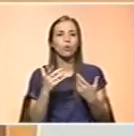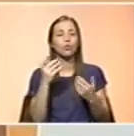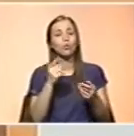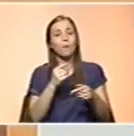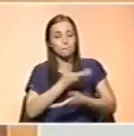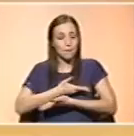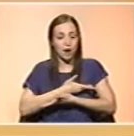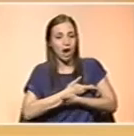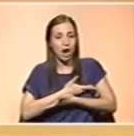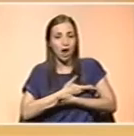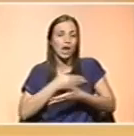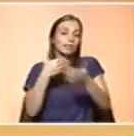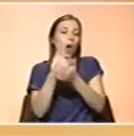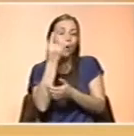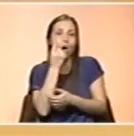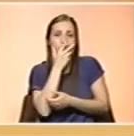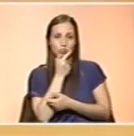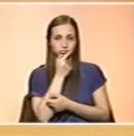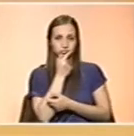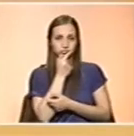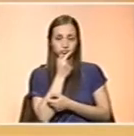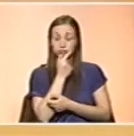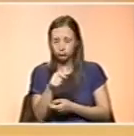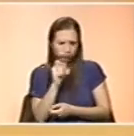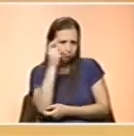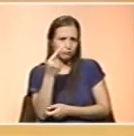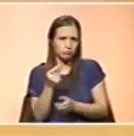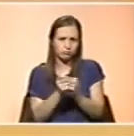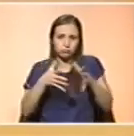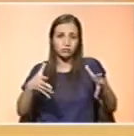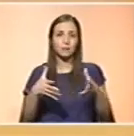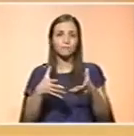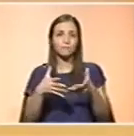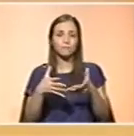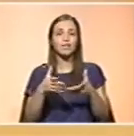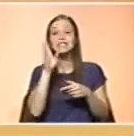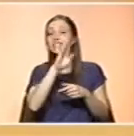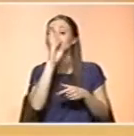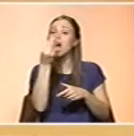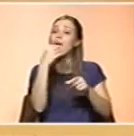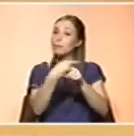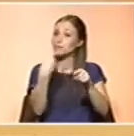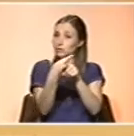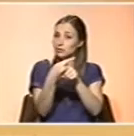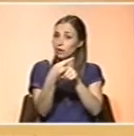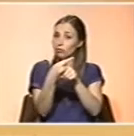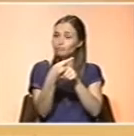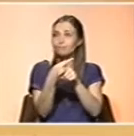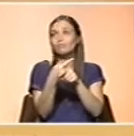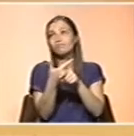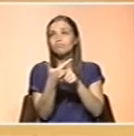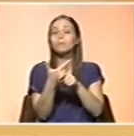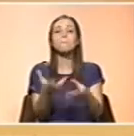vivo cresce... Tanto como no primeiro ano vida. como no primeiro ano de vida. E se a alimentação é o fator ambiental mais